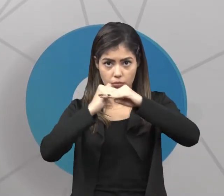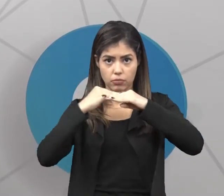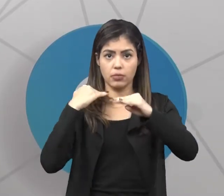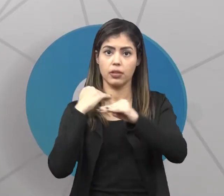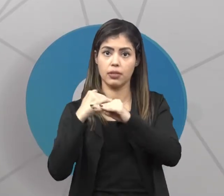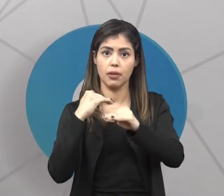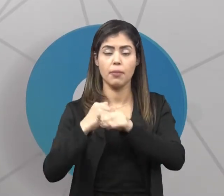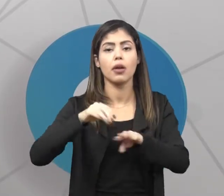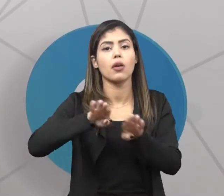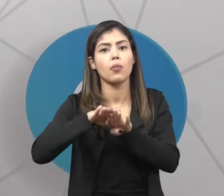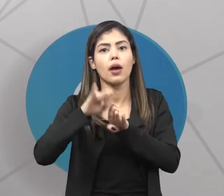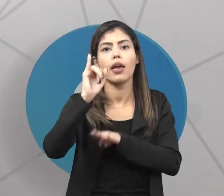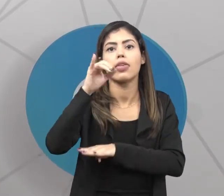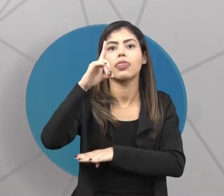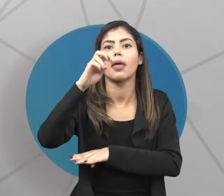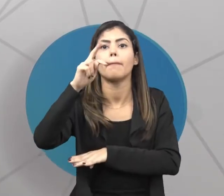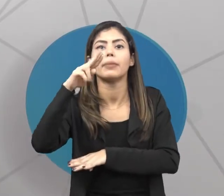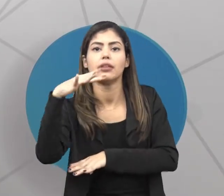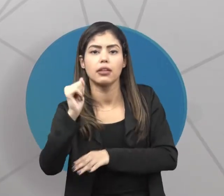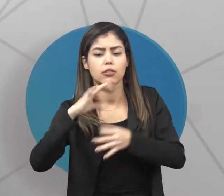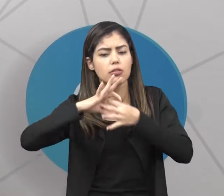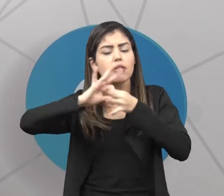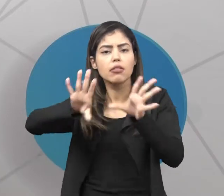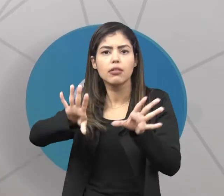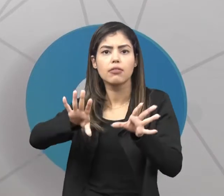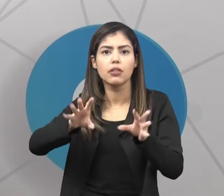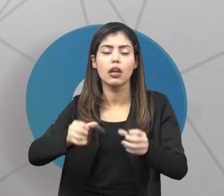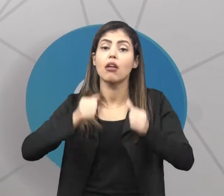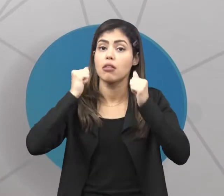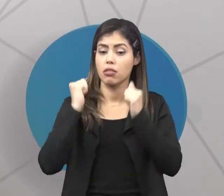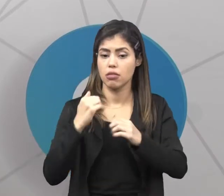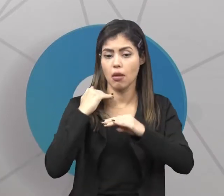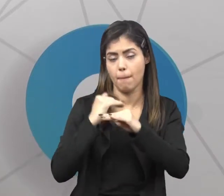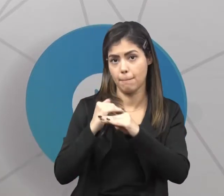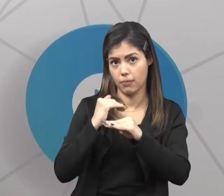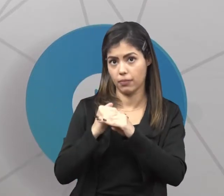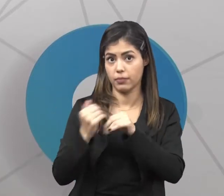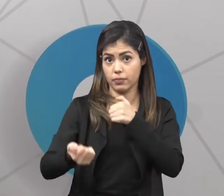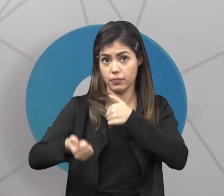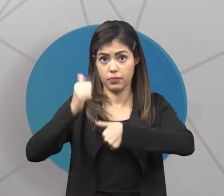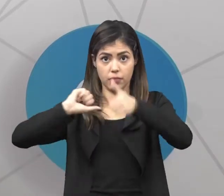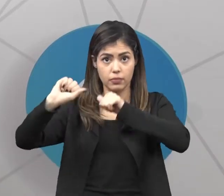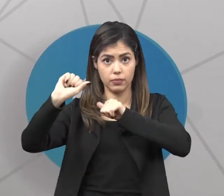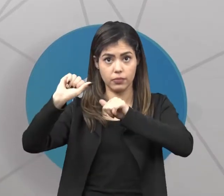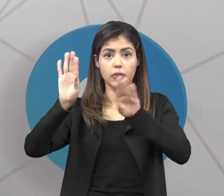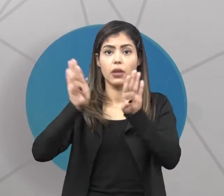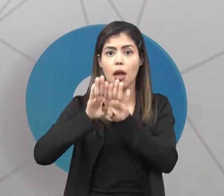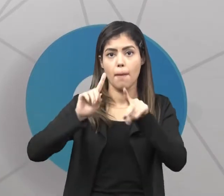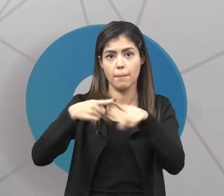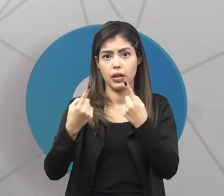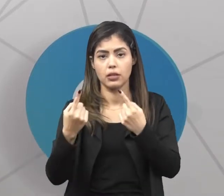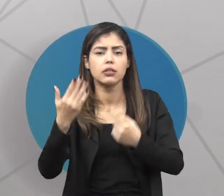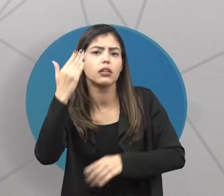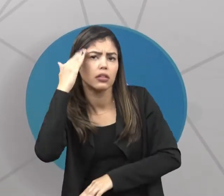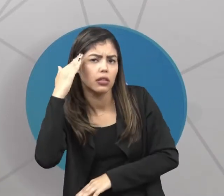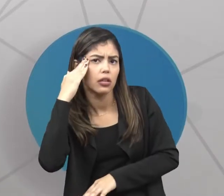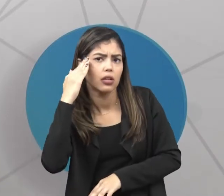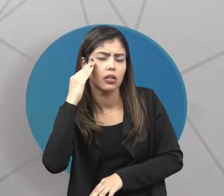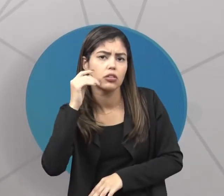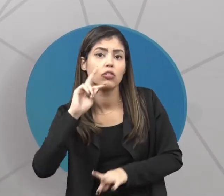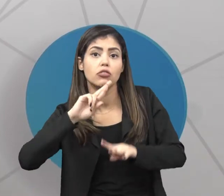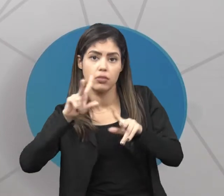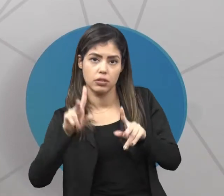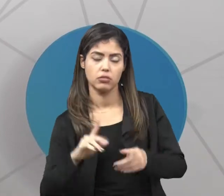Essa independência no sentido de ser livre. Ele também é um contratualista, mas ele entende esse contrato de uma forma